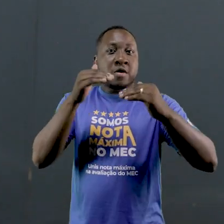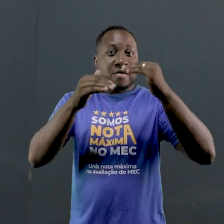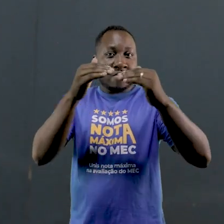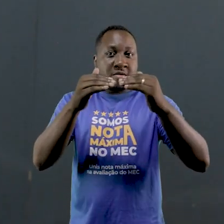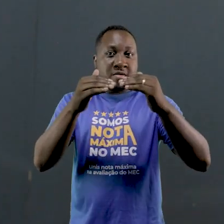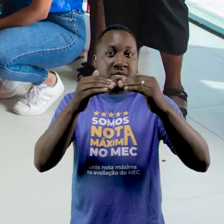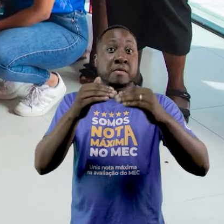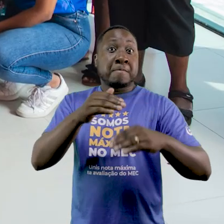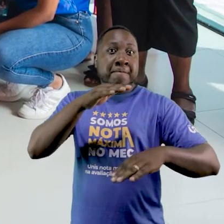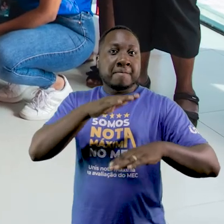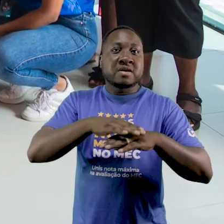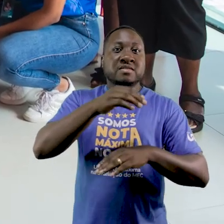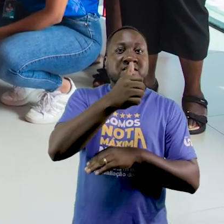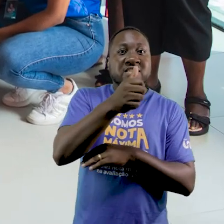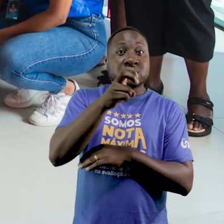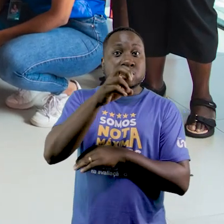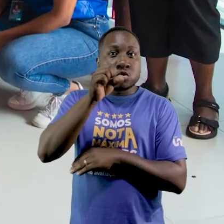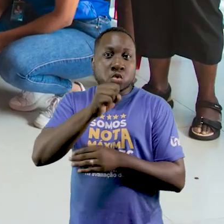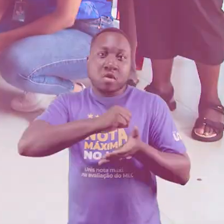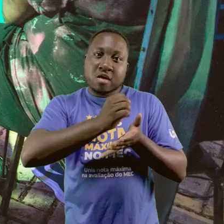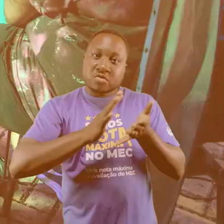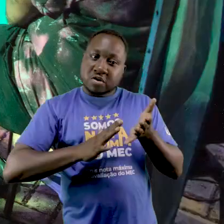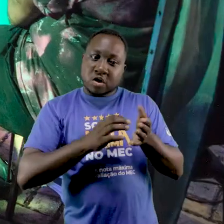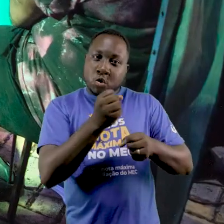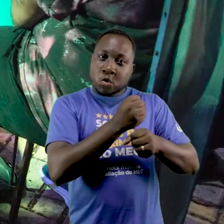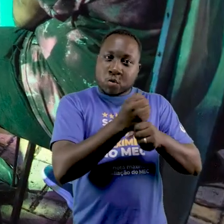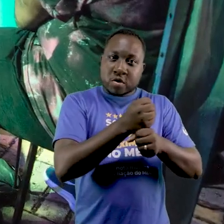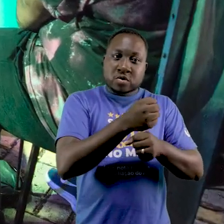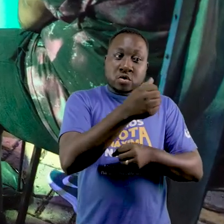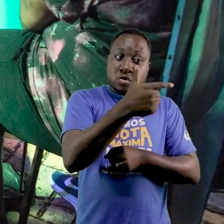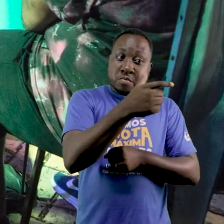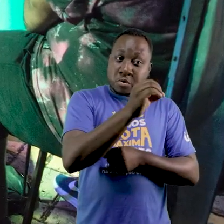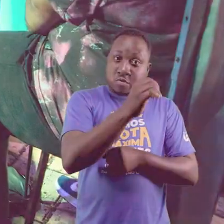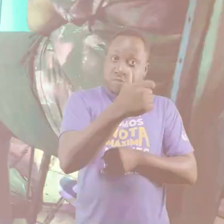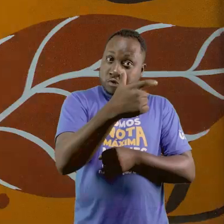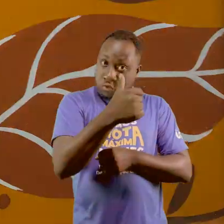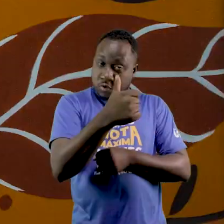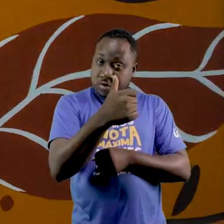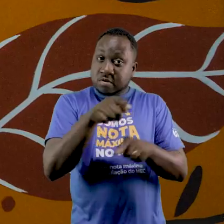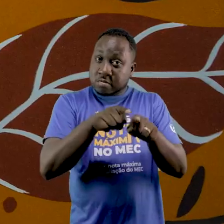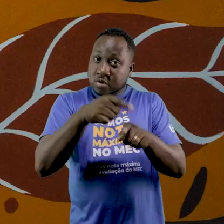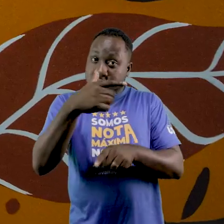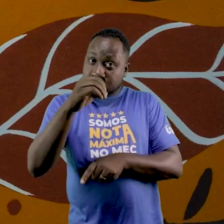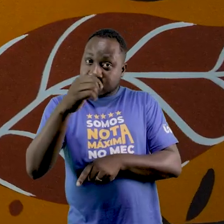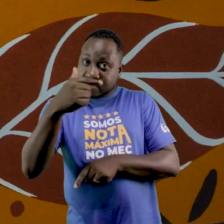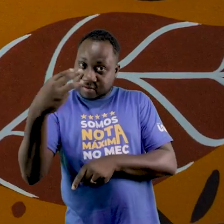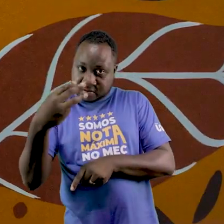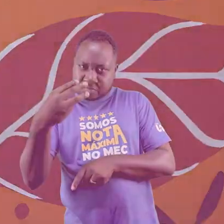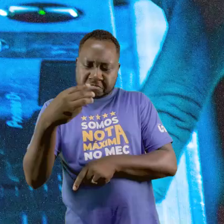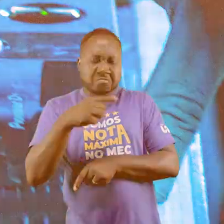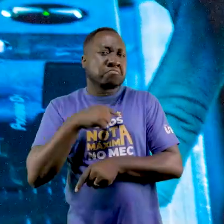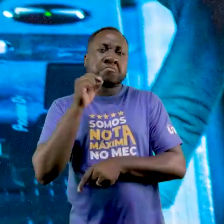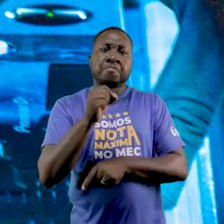construindo. Ao todo, foram 158 atividades realizadas entre 2022 e 2023. Dentre elas,